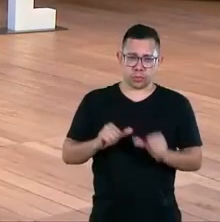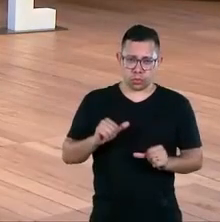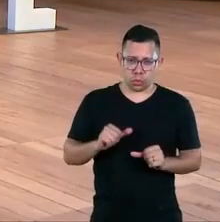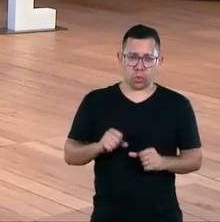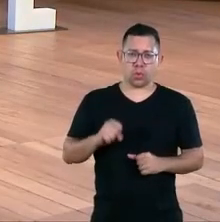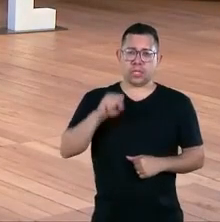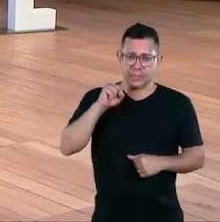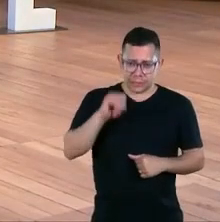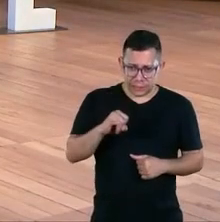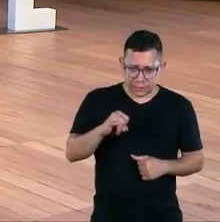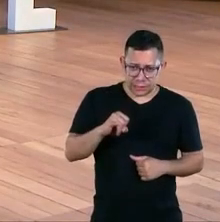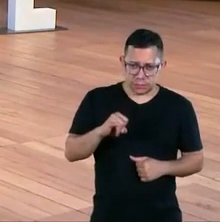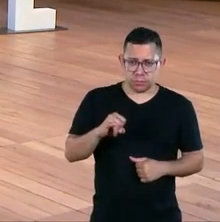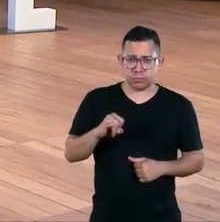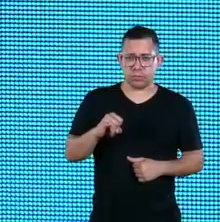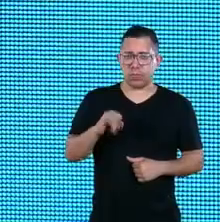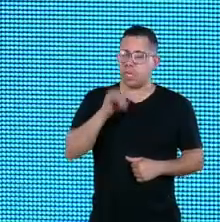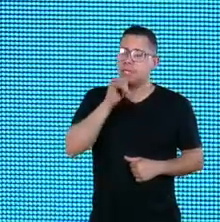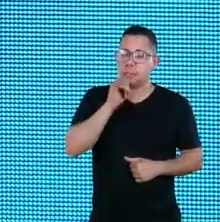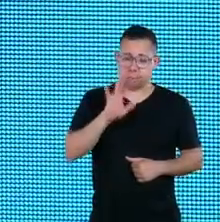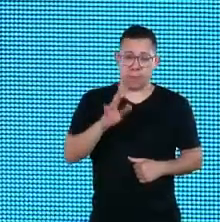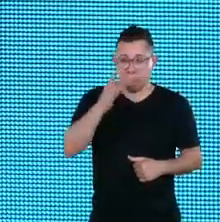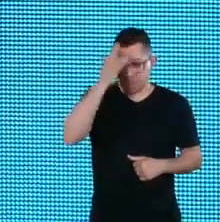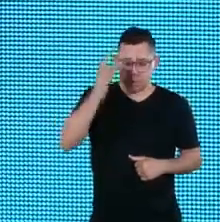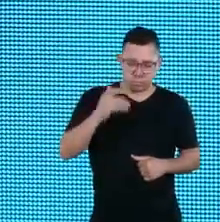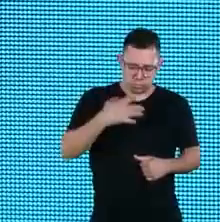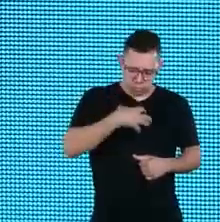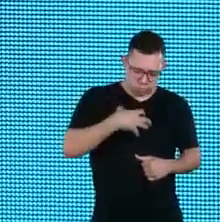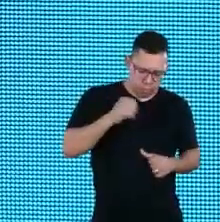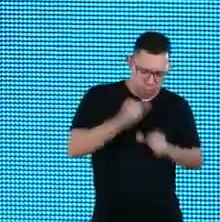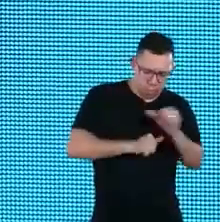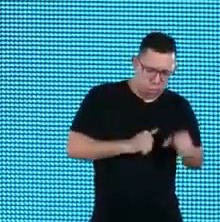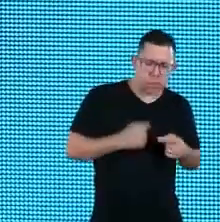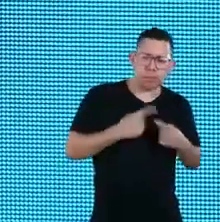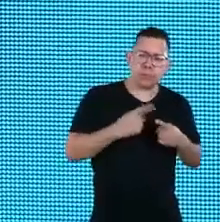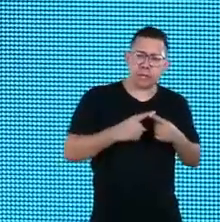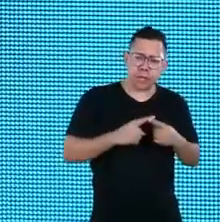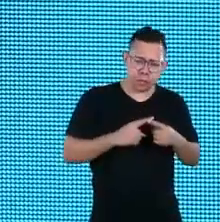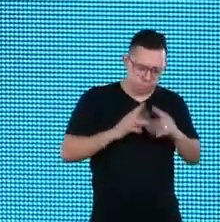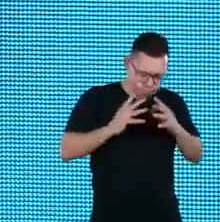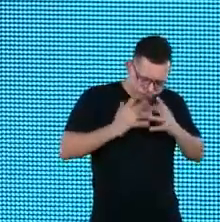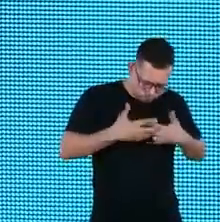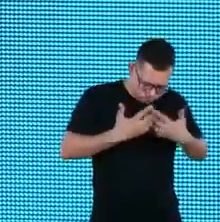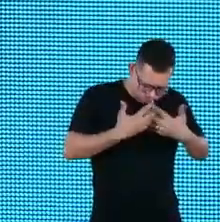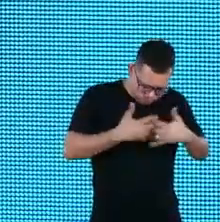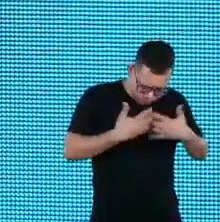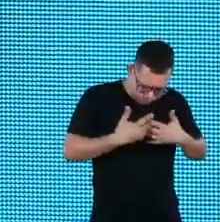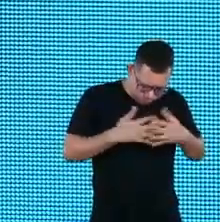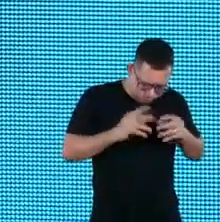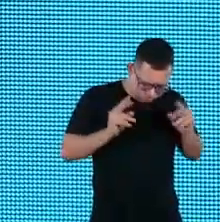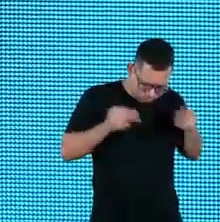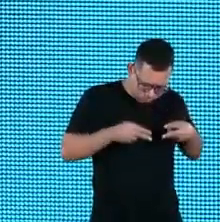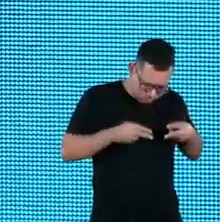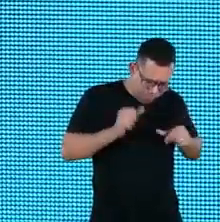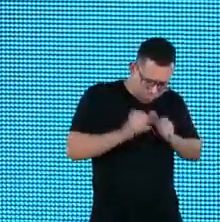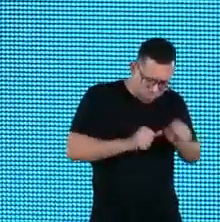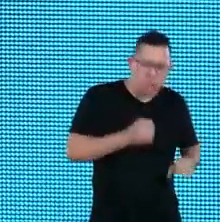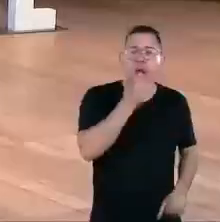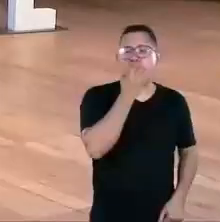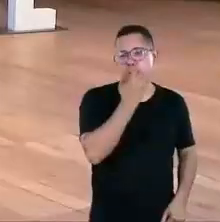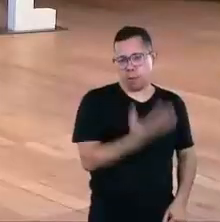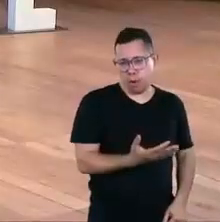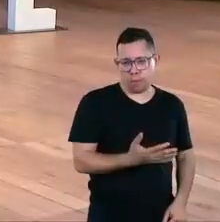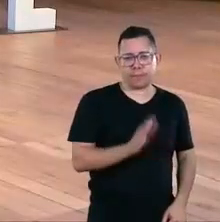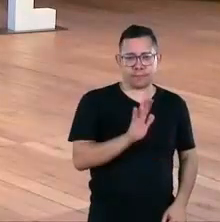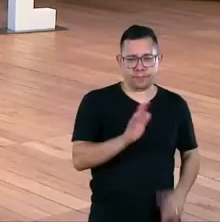lascado quem não mudou em alguma quem não conseguiu se modificar vai ser muito difícil